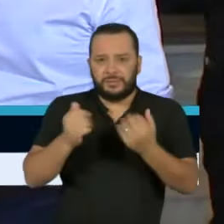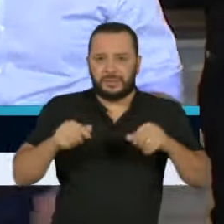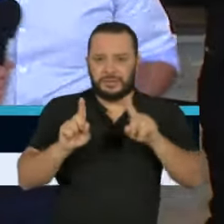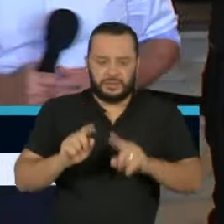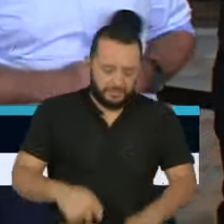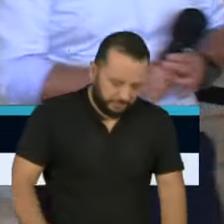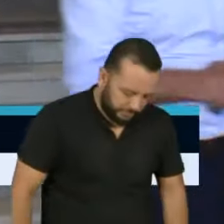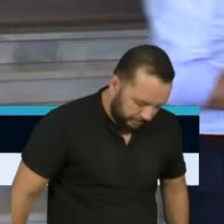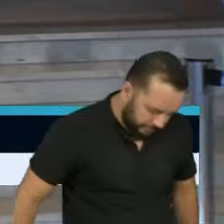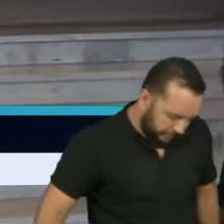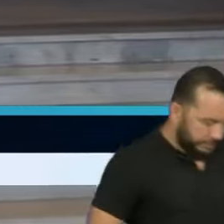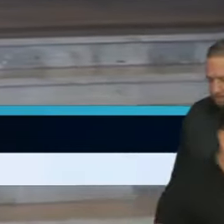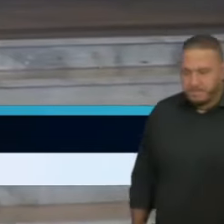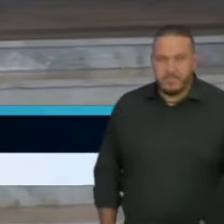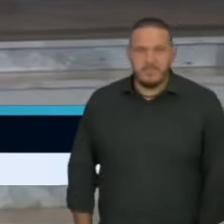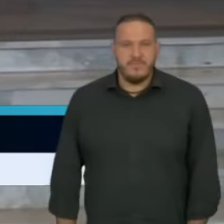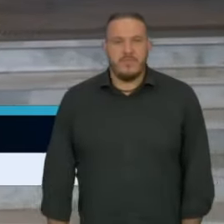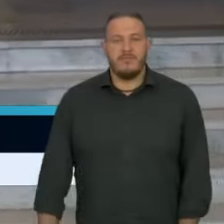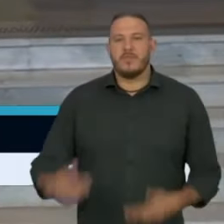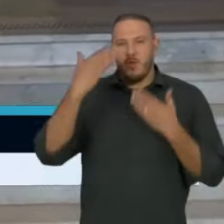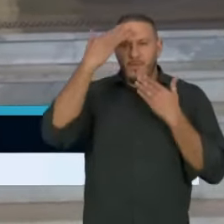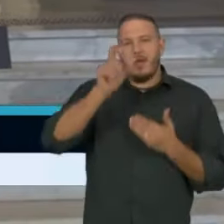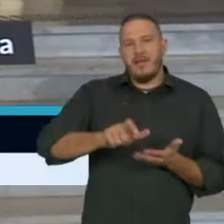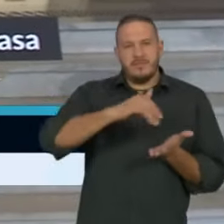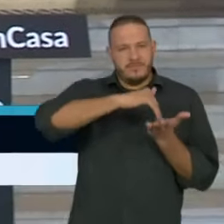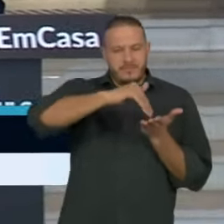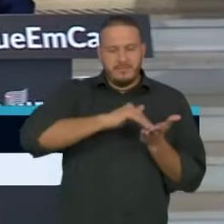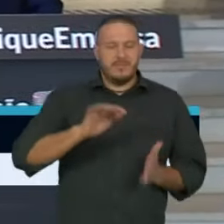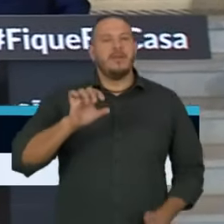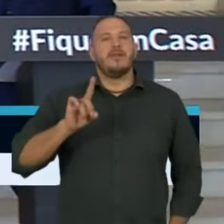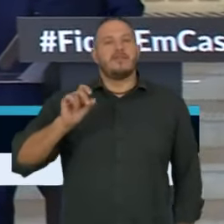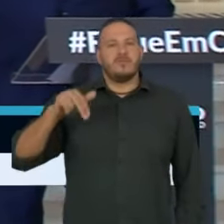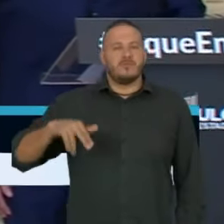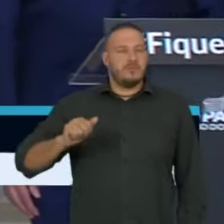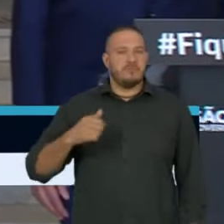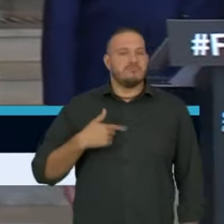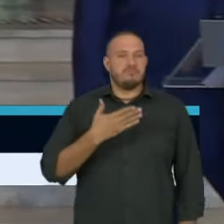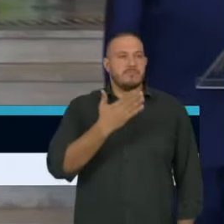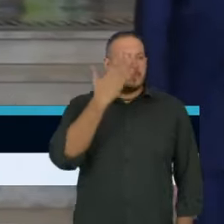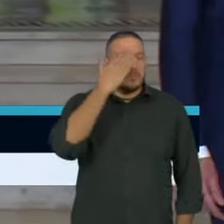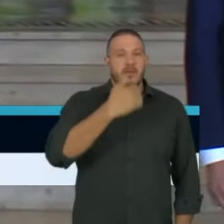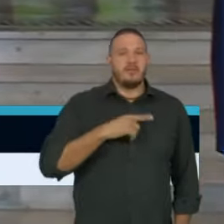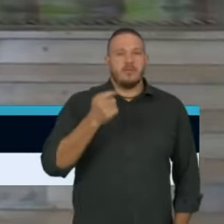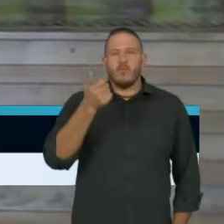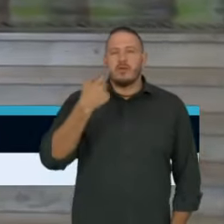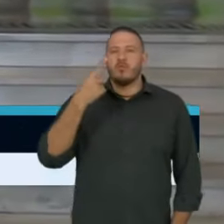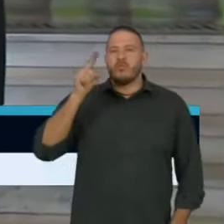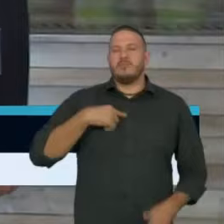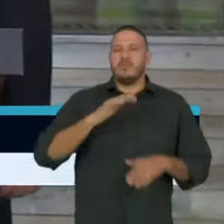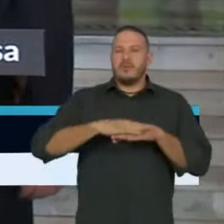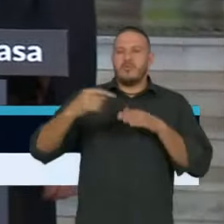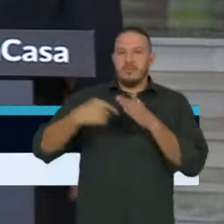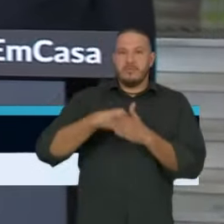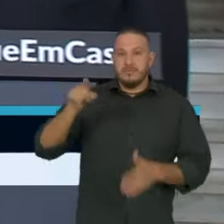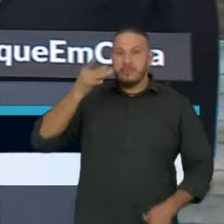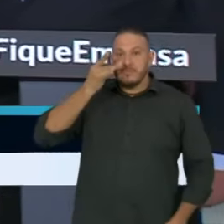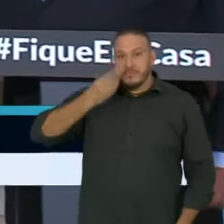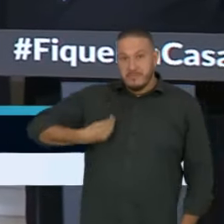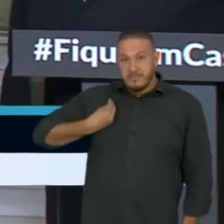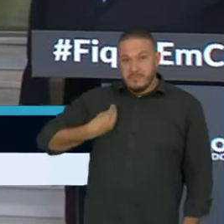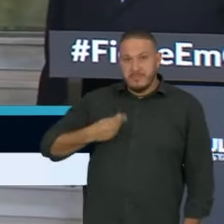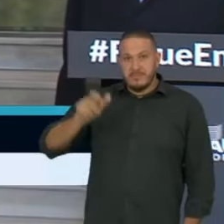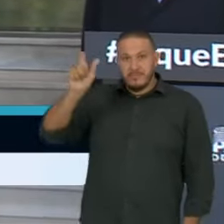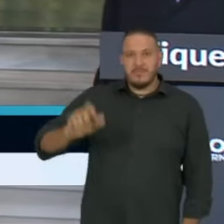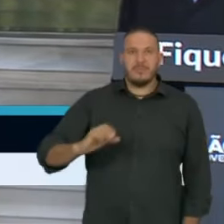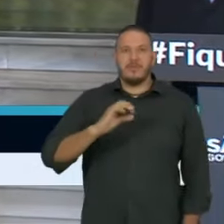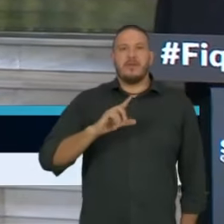Obrigado, secretário Edson Aparecido. Obrigado, jornalista César Camilo. Vamos agora à penúltima pergunta, ela é presencial, da jornalista